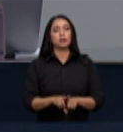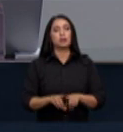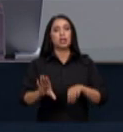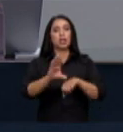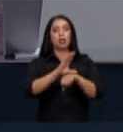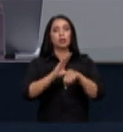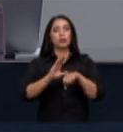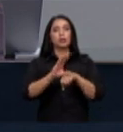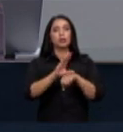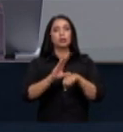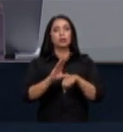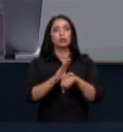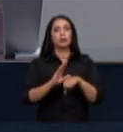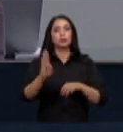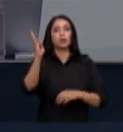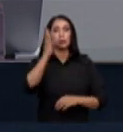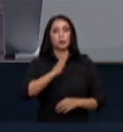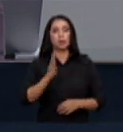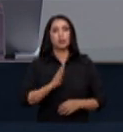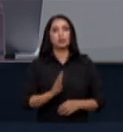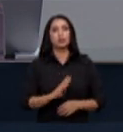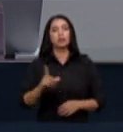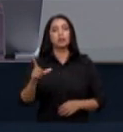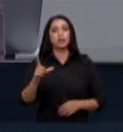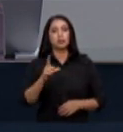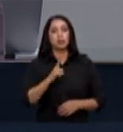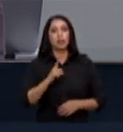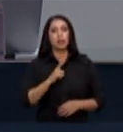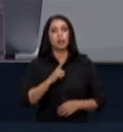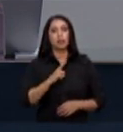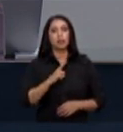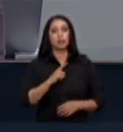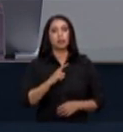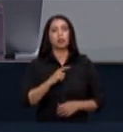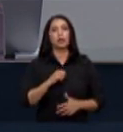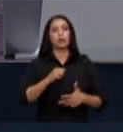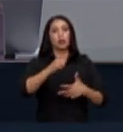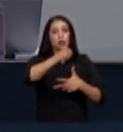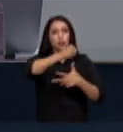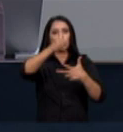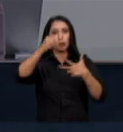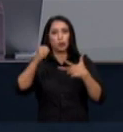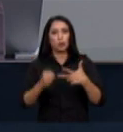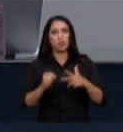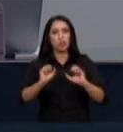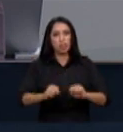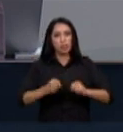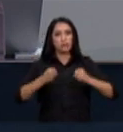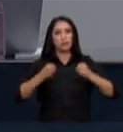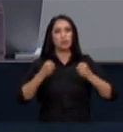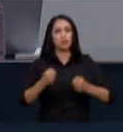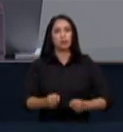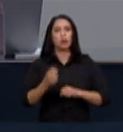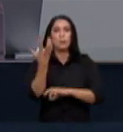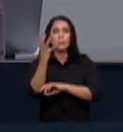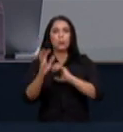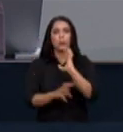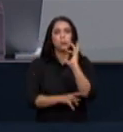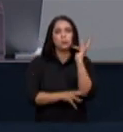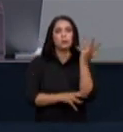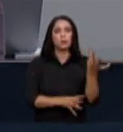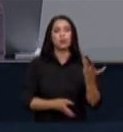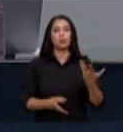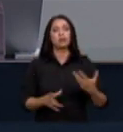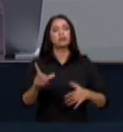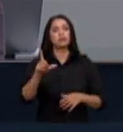constituição brasileira estabelece que o poder público tem o dever de defender e preservar o meio ambiente para as